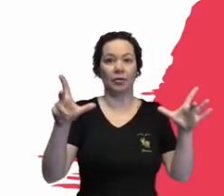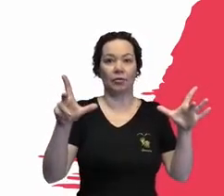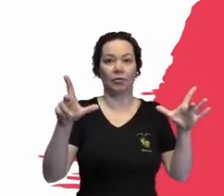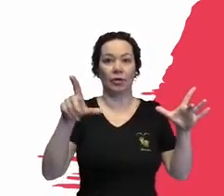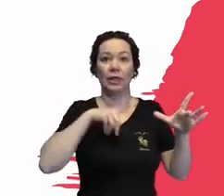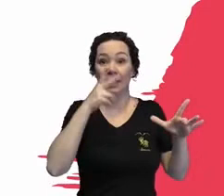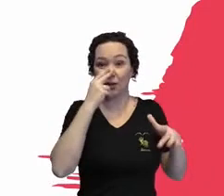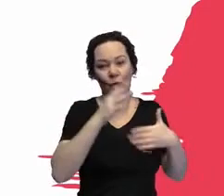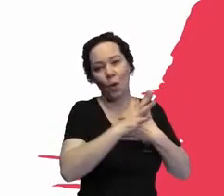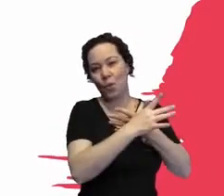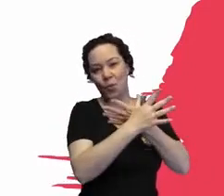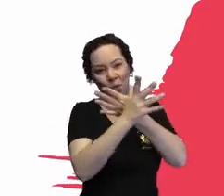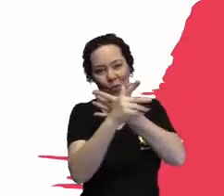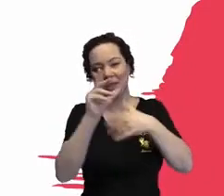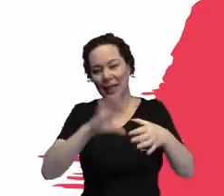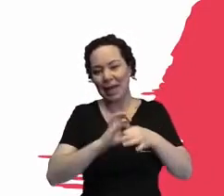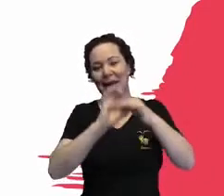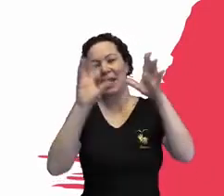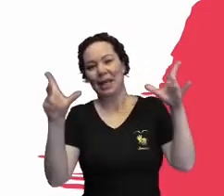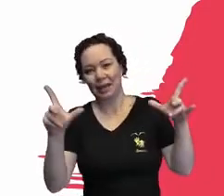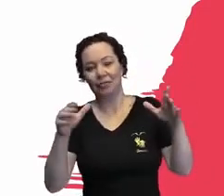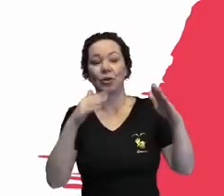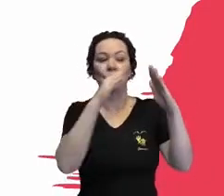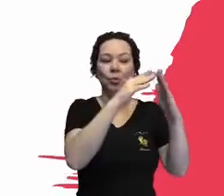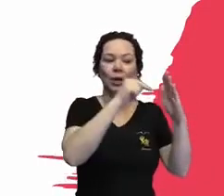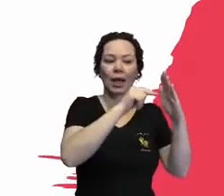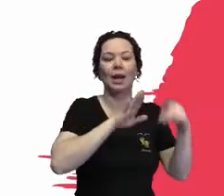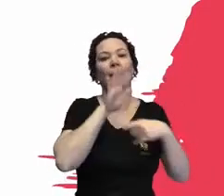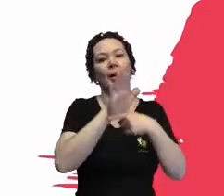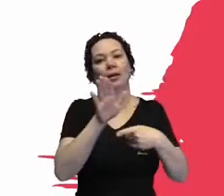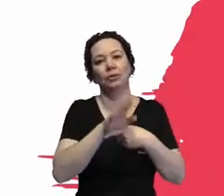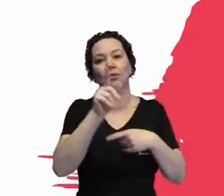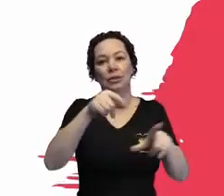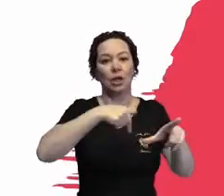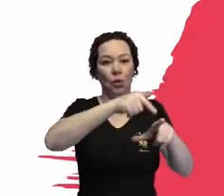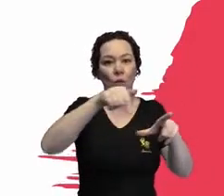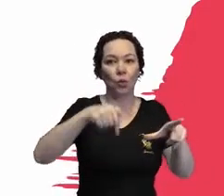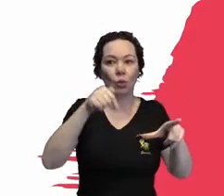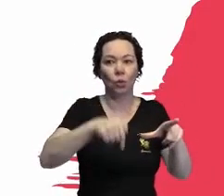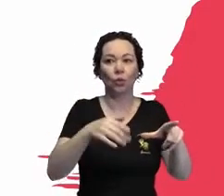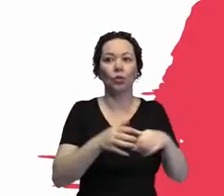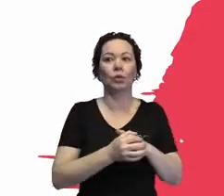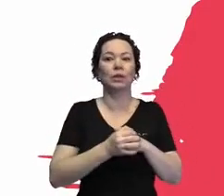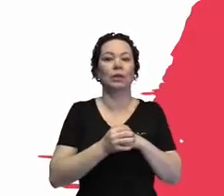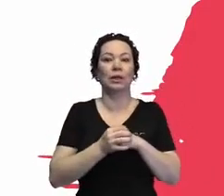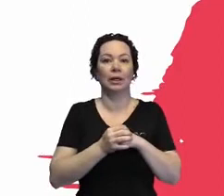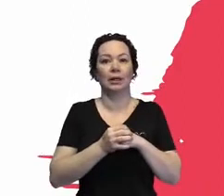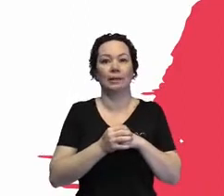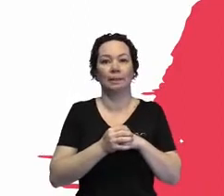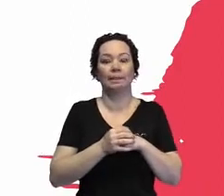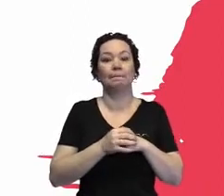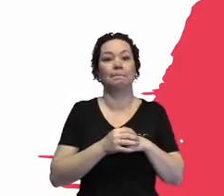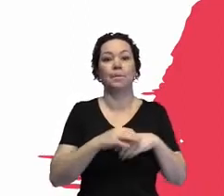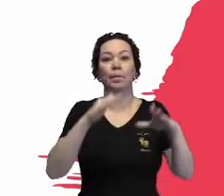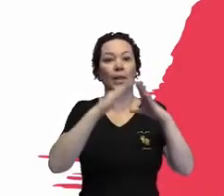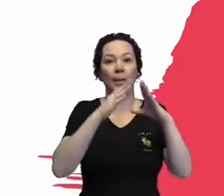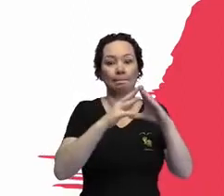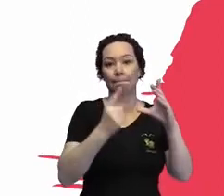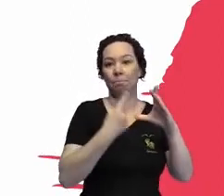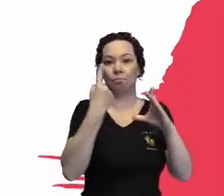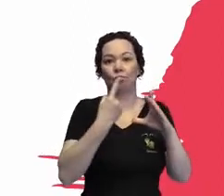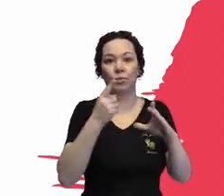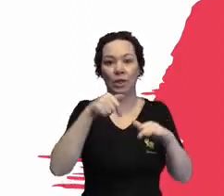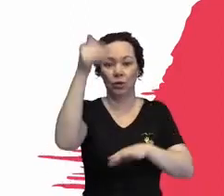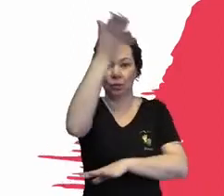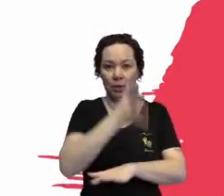borboleta, a moradia ajuda. Esse é o espaço em que a gente está falando e trazendo o tema da moradia independente para o Brasil. Uma